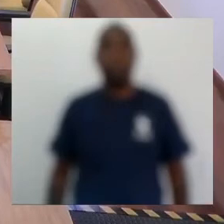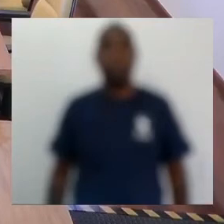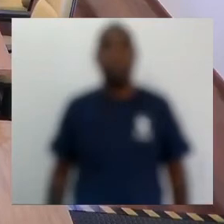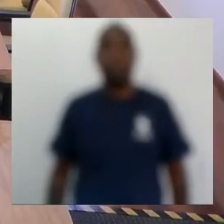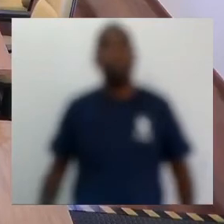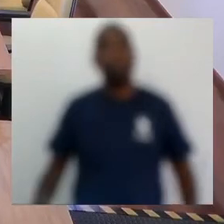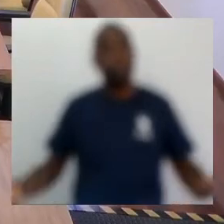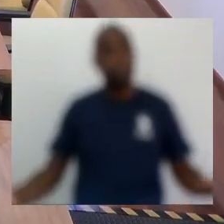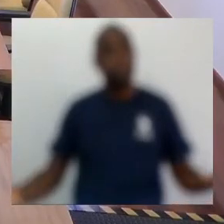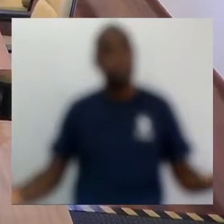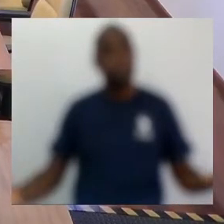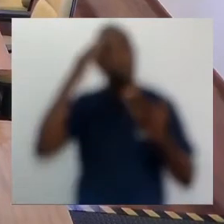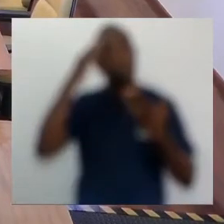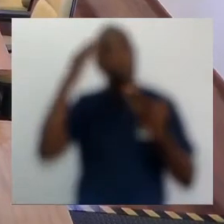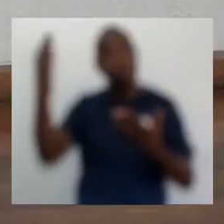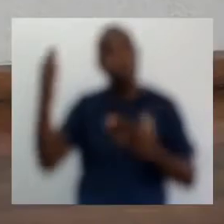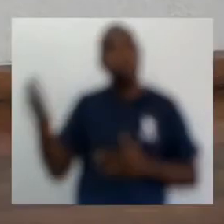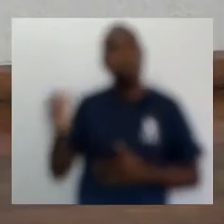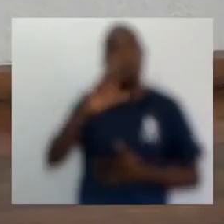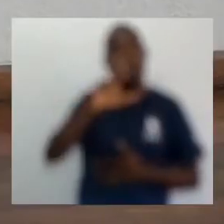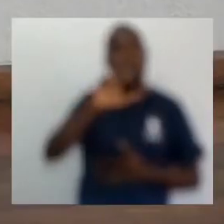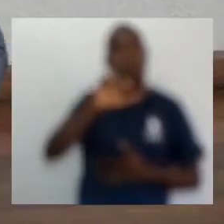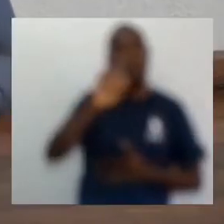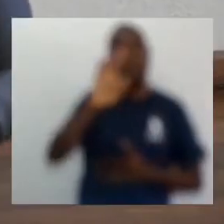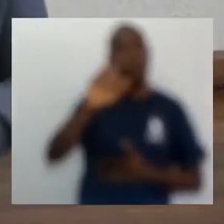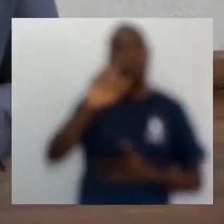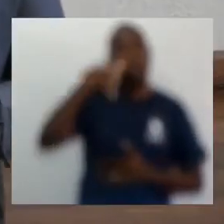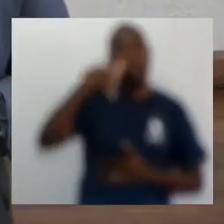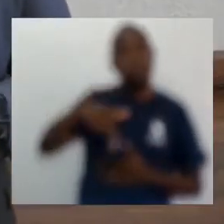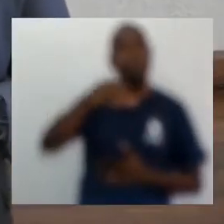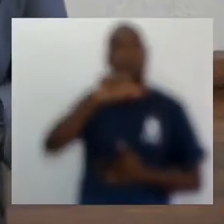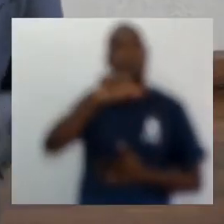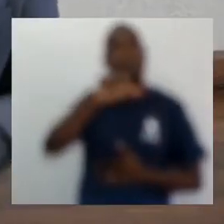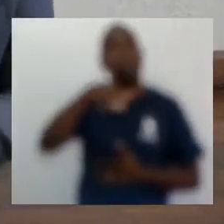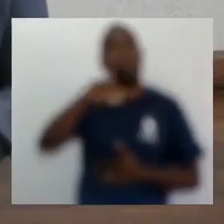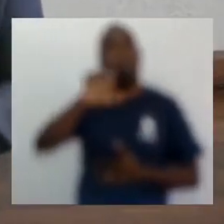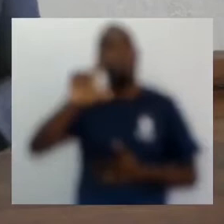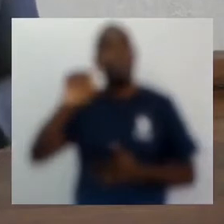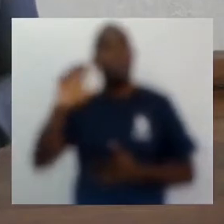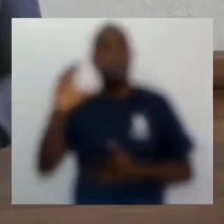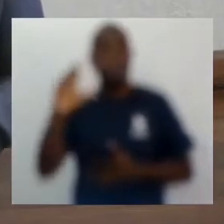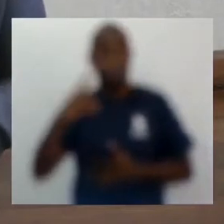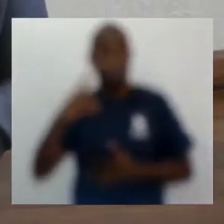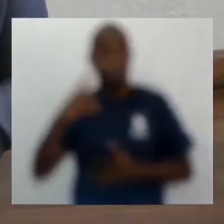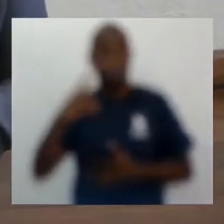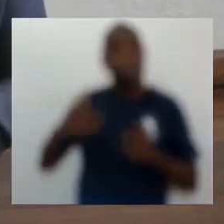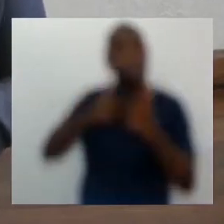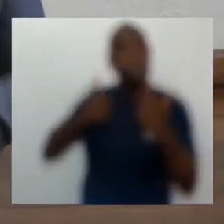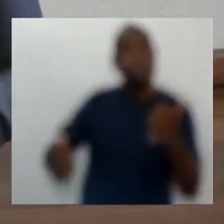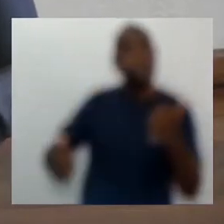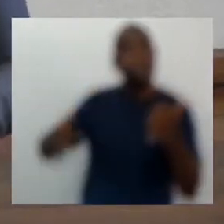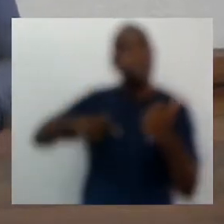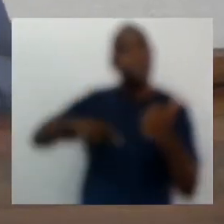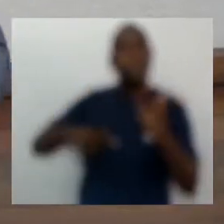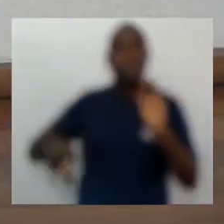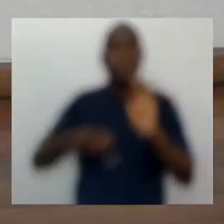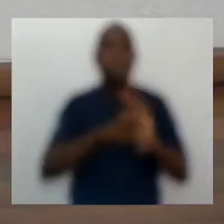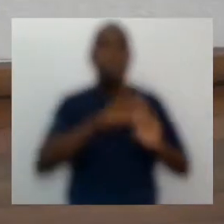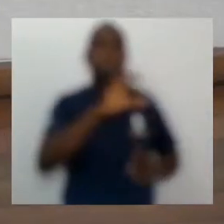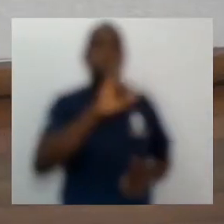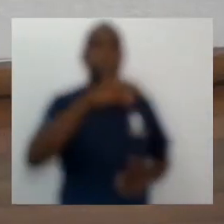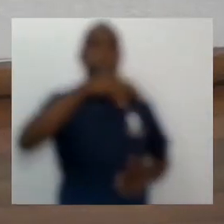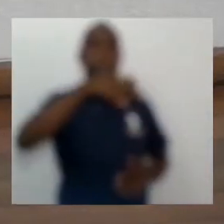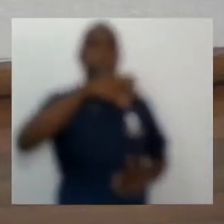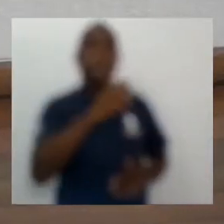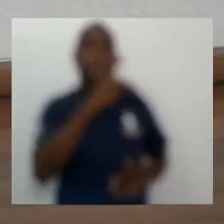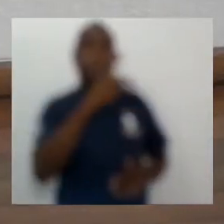Agradecemos a presença do Sr. Cristian Silva de Melo, representando nesse ato o Sinesp e